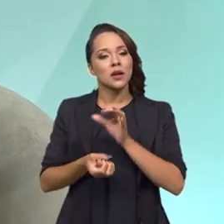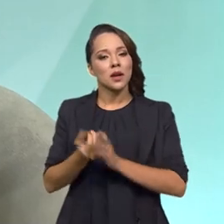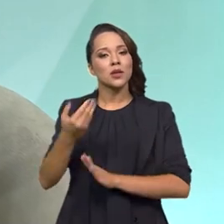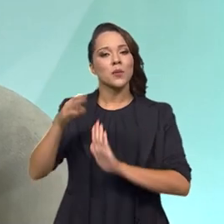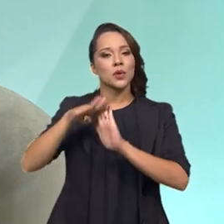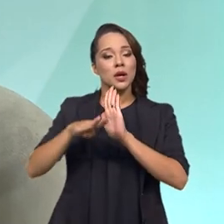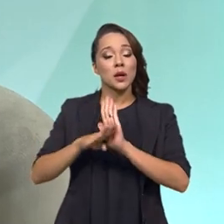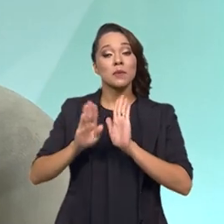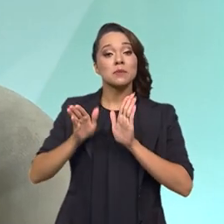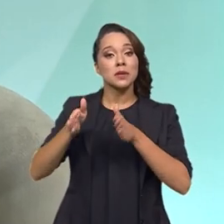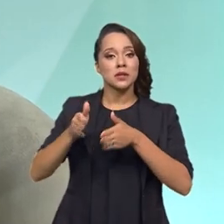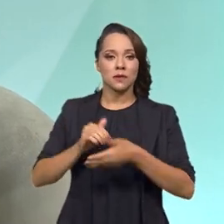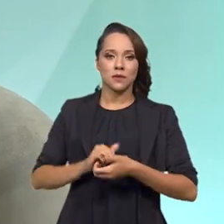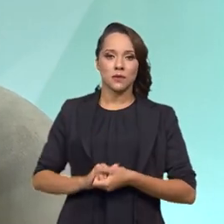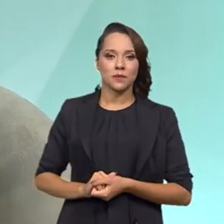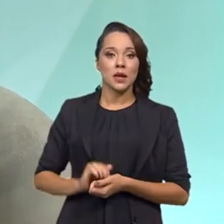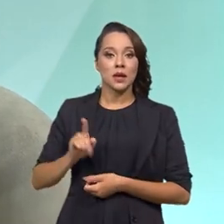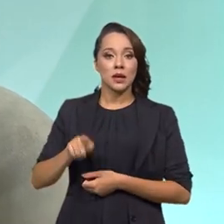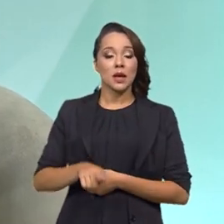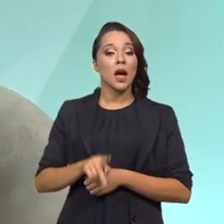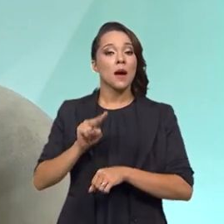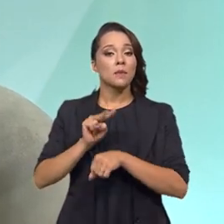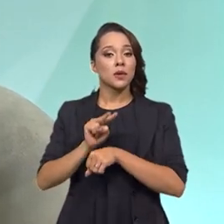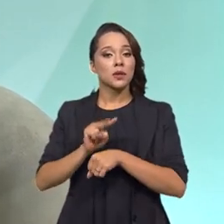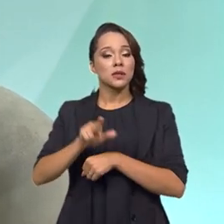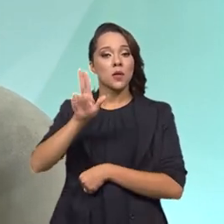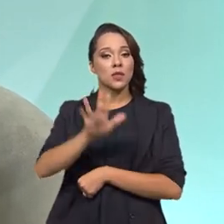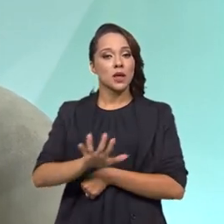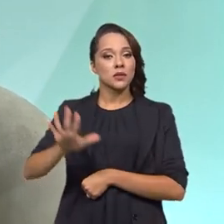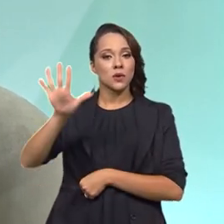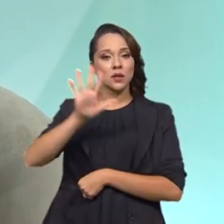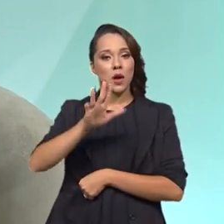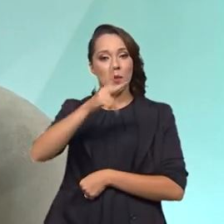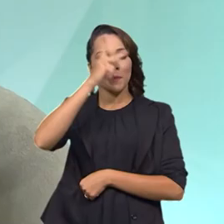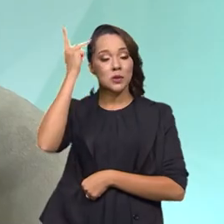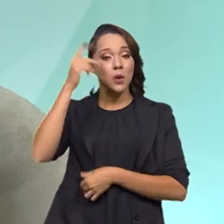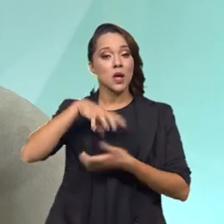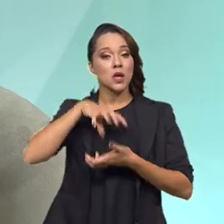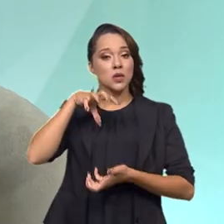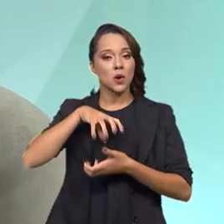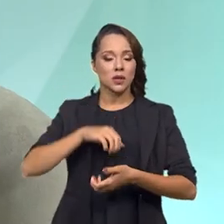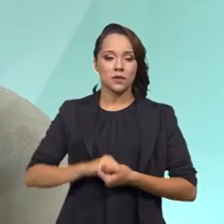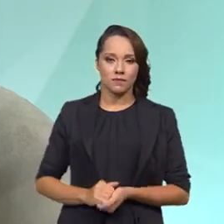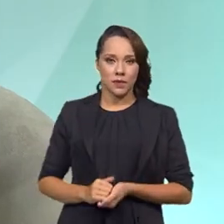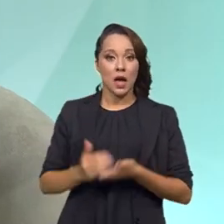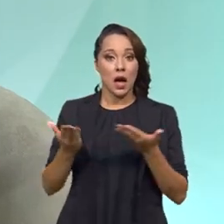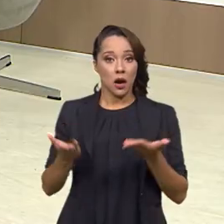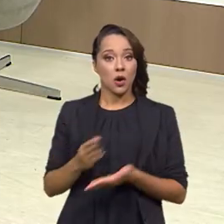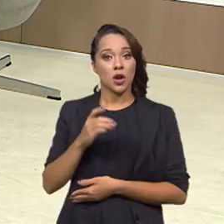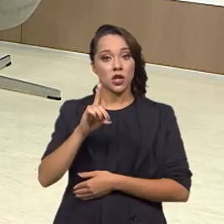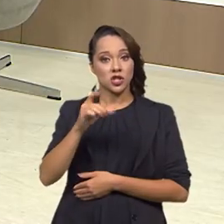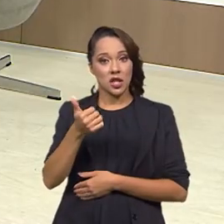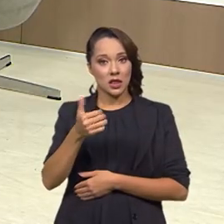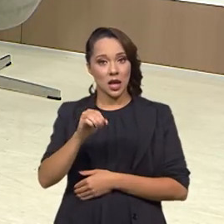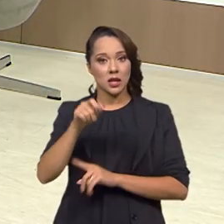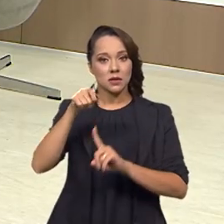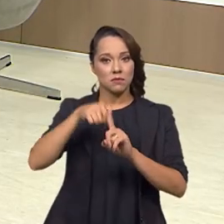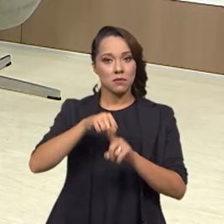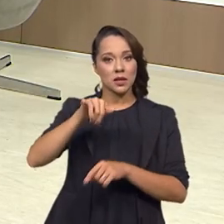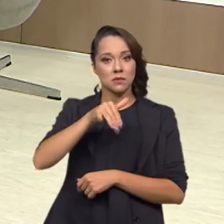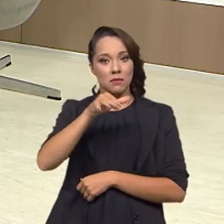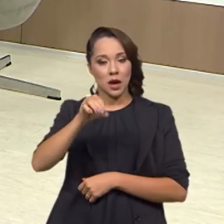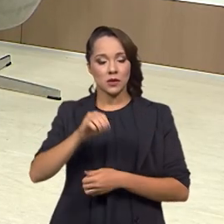um programa específico, que é a Rede de Proteção Nacional para a pessoa idosa. Agora, dia 10 de março, nós estamos trazendo os